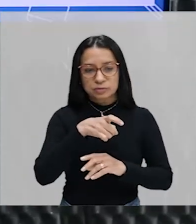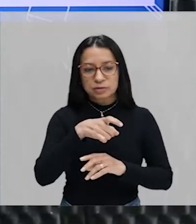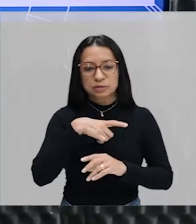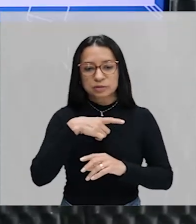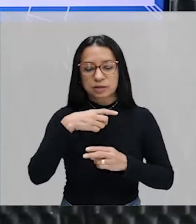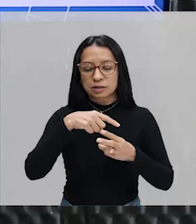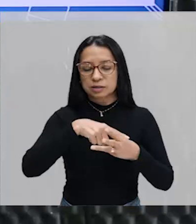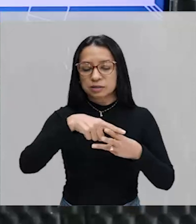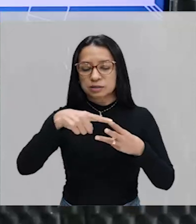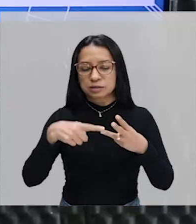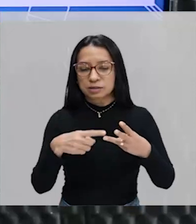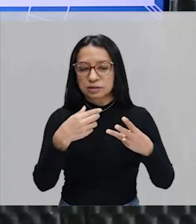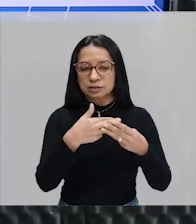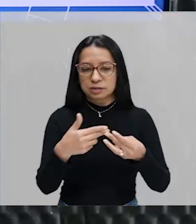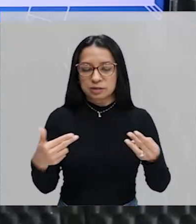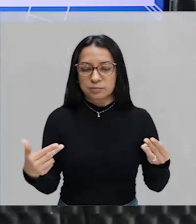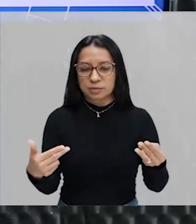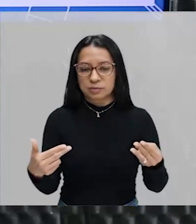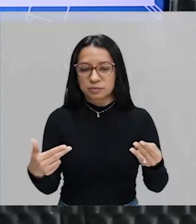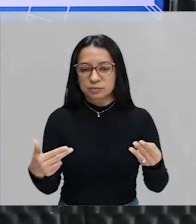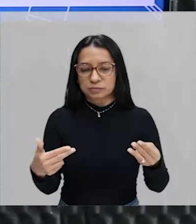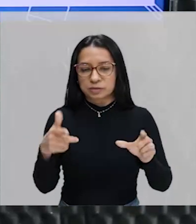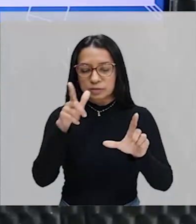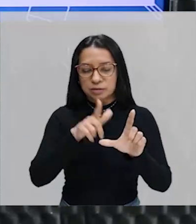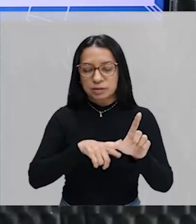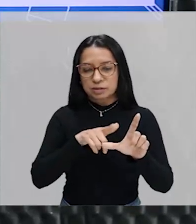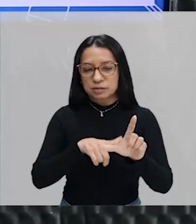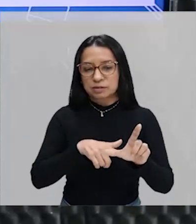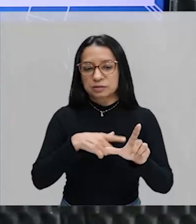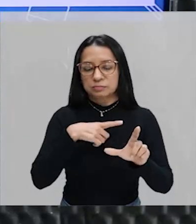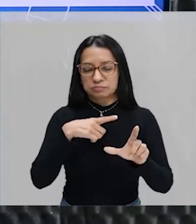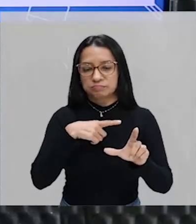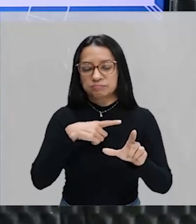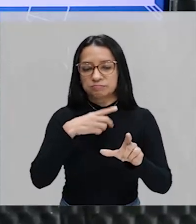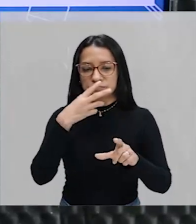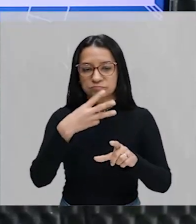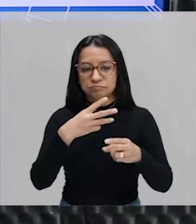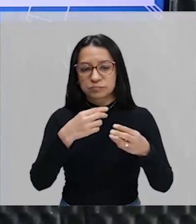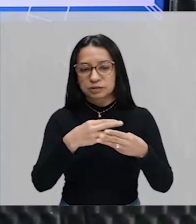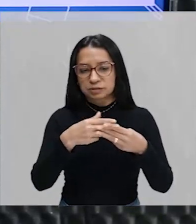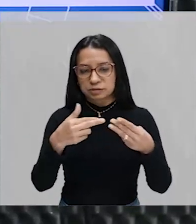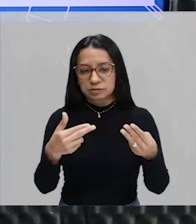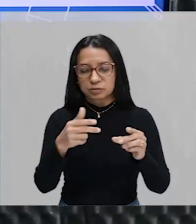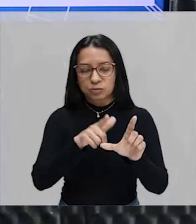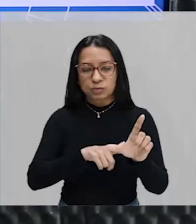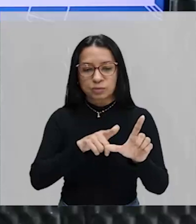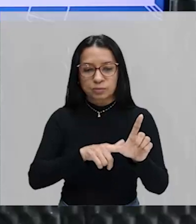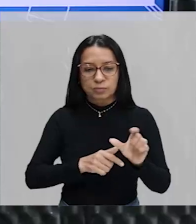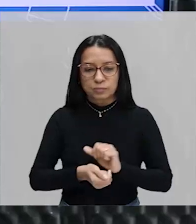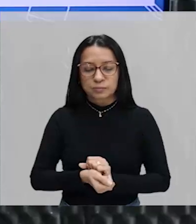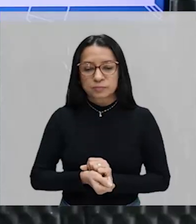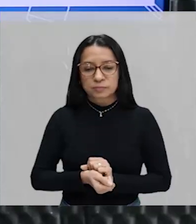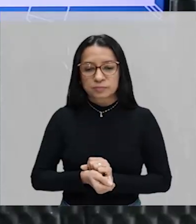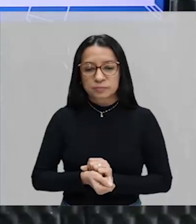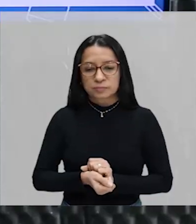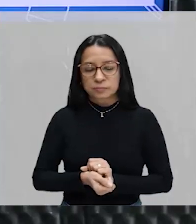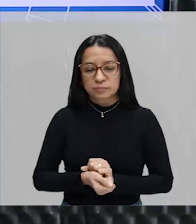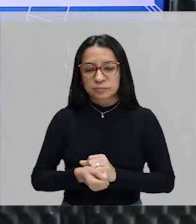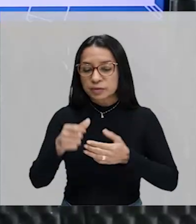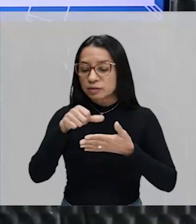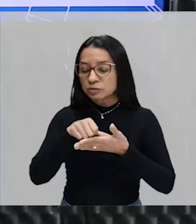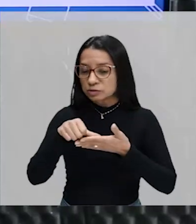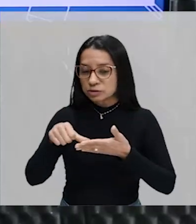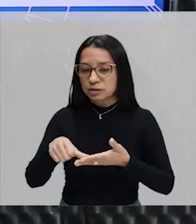tem três elementos, guarda isso, grifa, destaca, tá? Para você estar atento na quantidade de